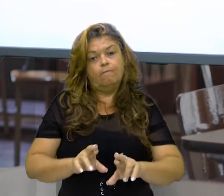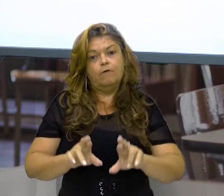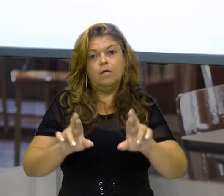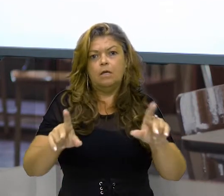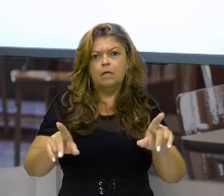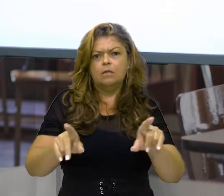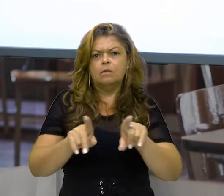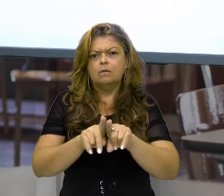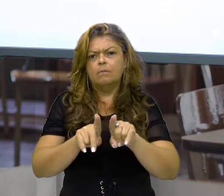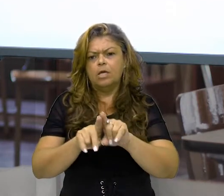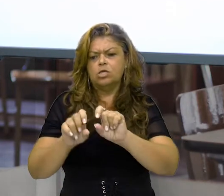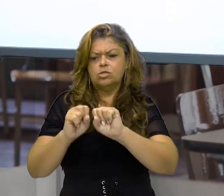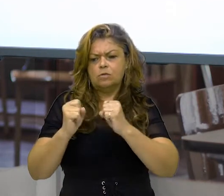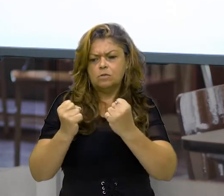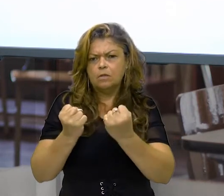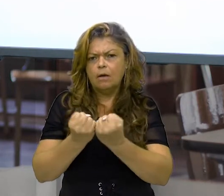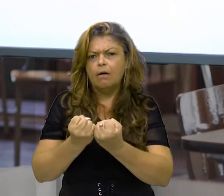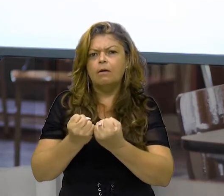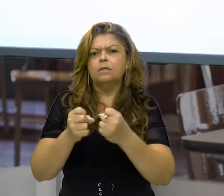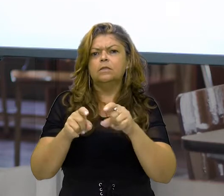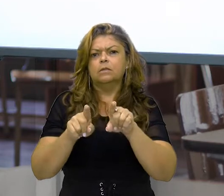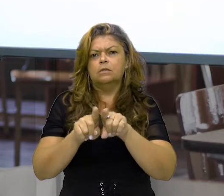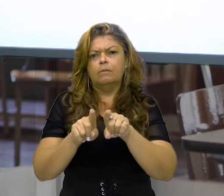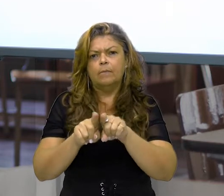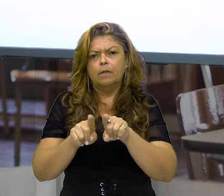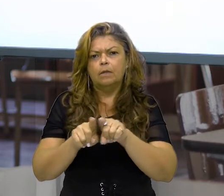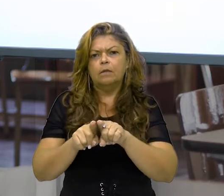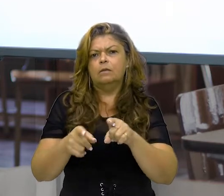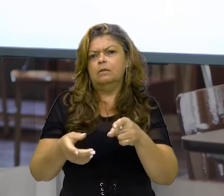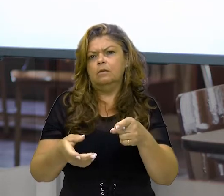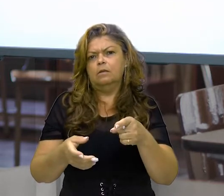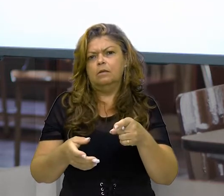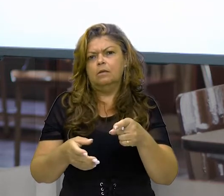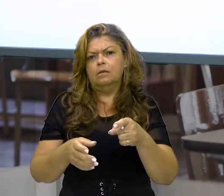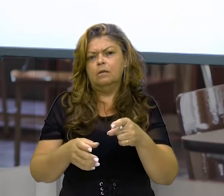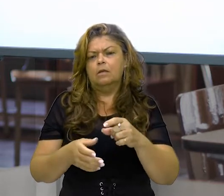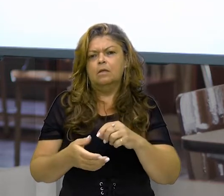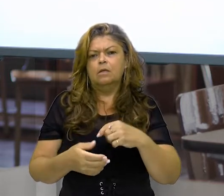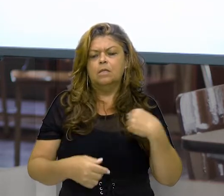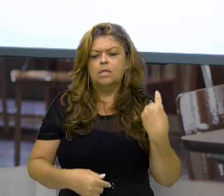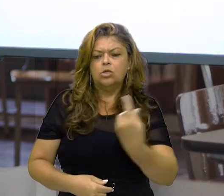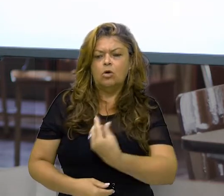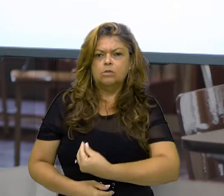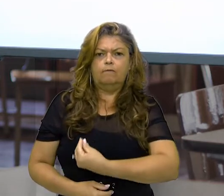a gente sempre tem, de alguma maneira, transformações ocorrendo na nossa vida.